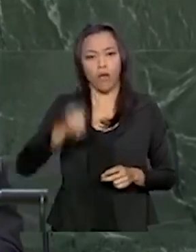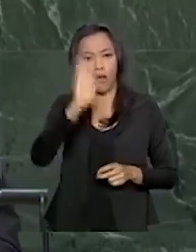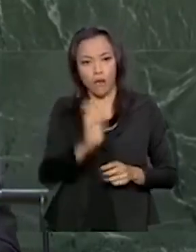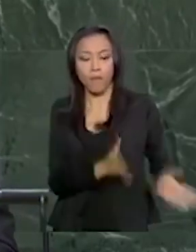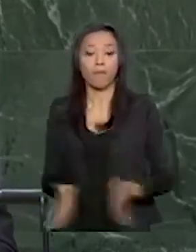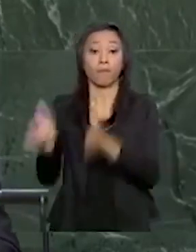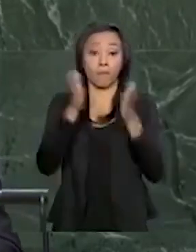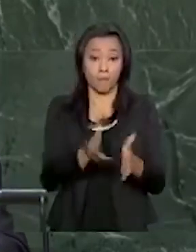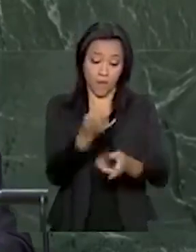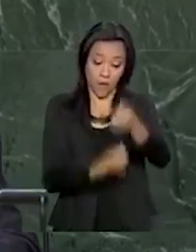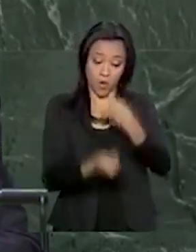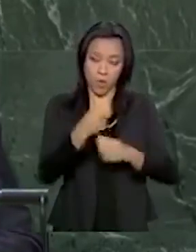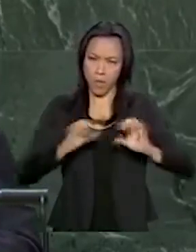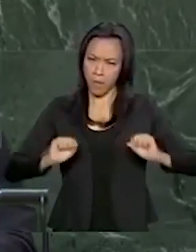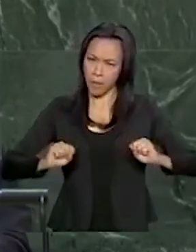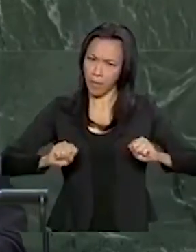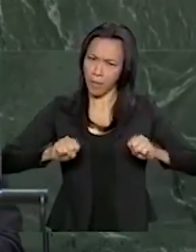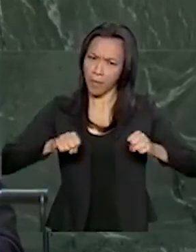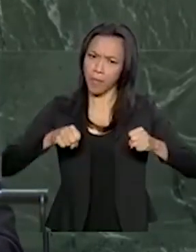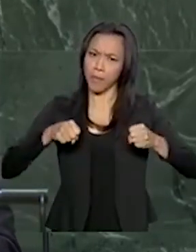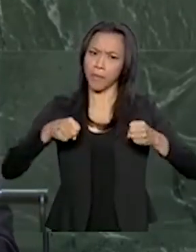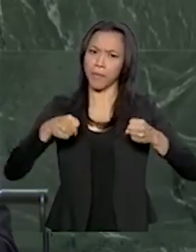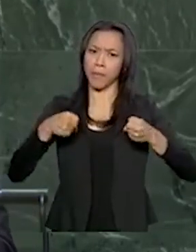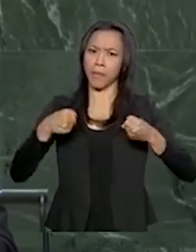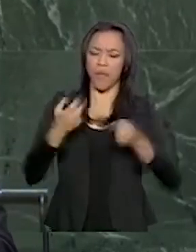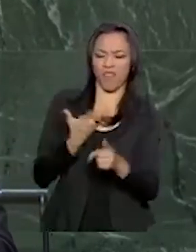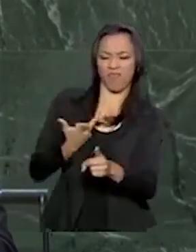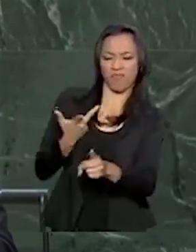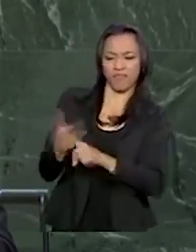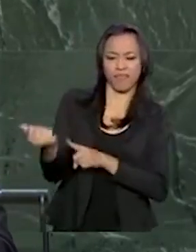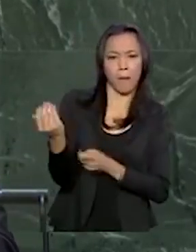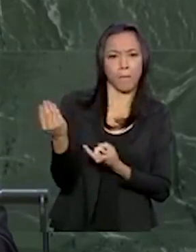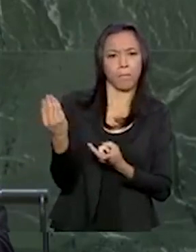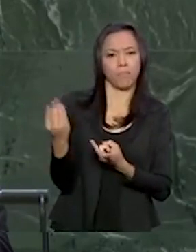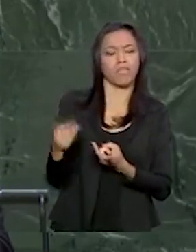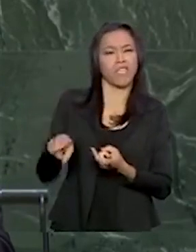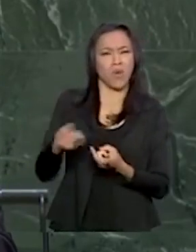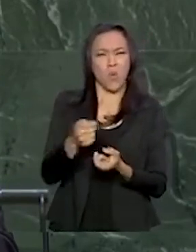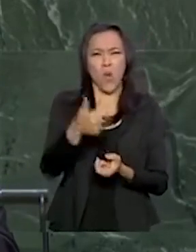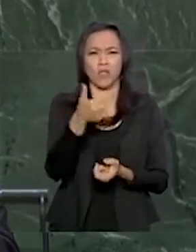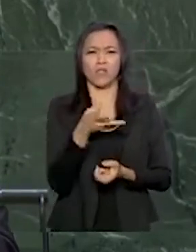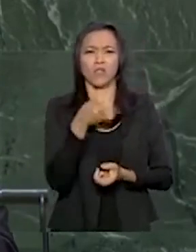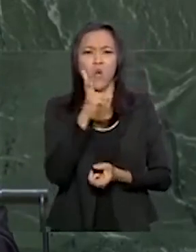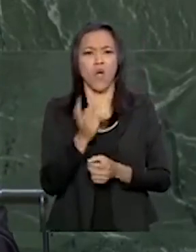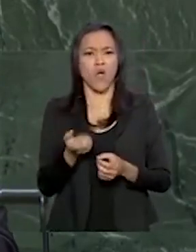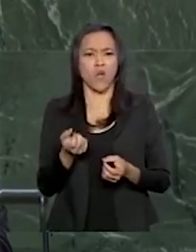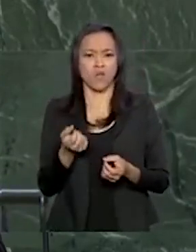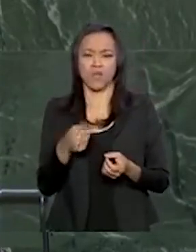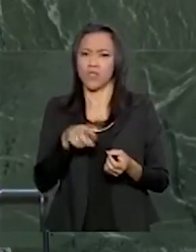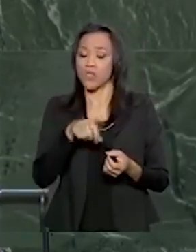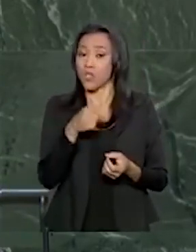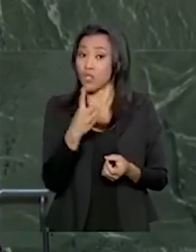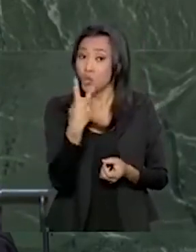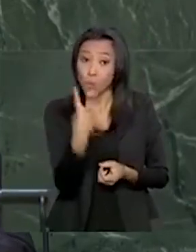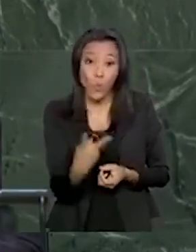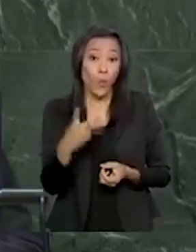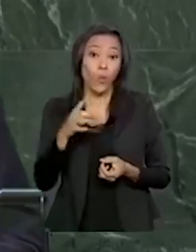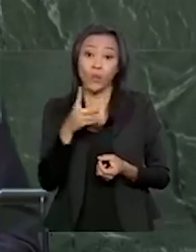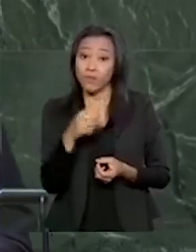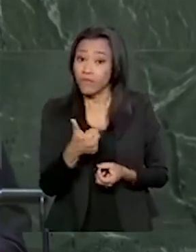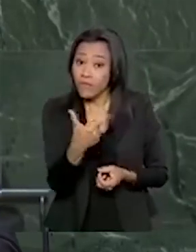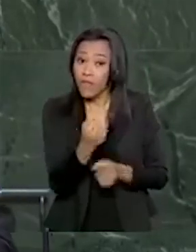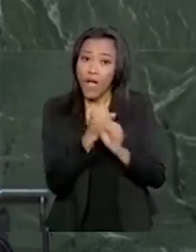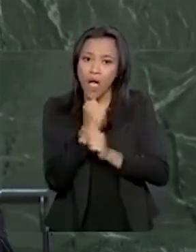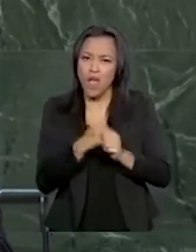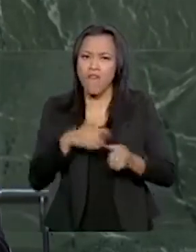está reagindo ao romper vícios e amarras de quase duas décadas de irresponsabilidade fiscal,